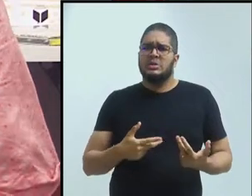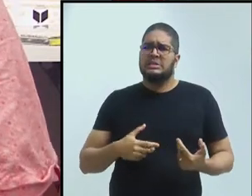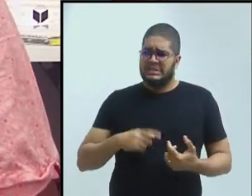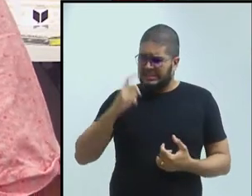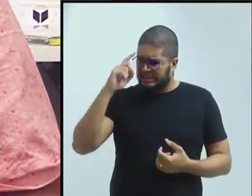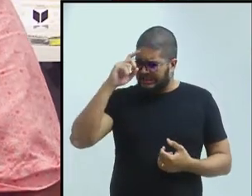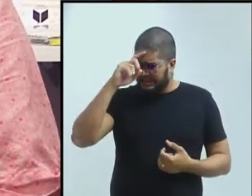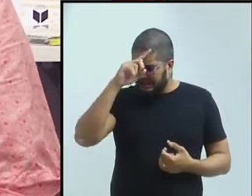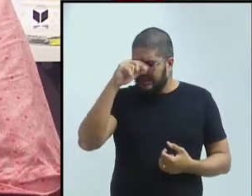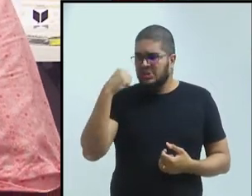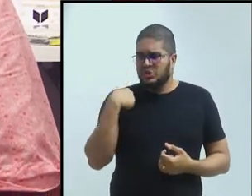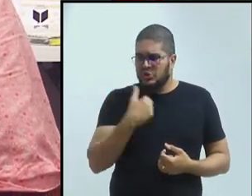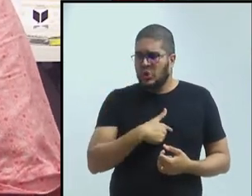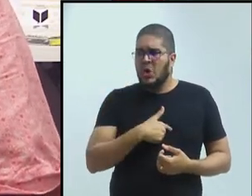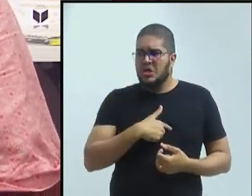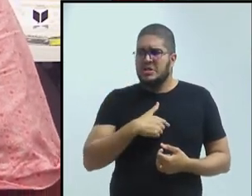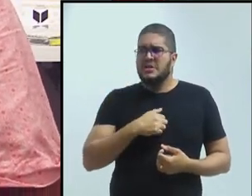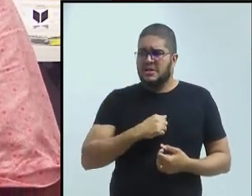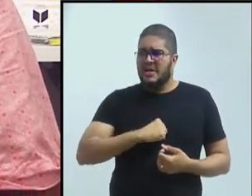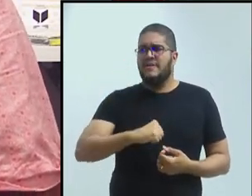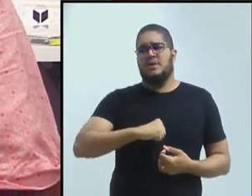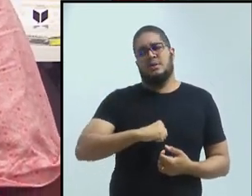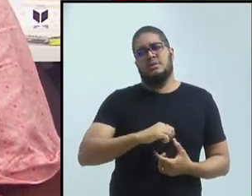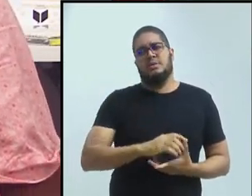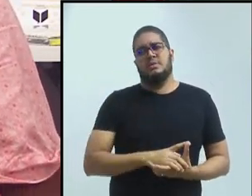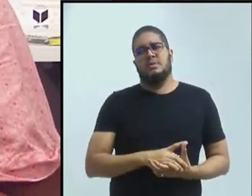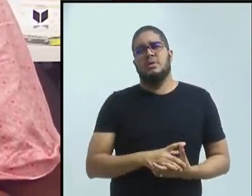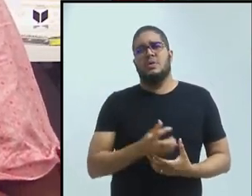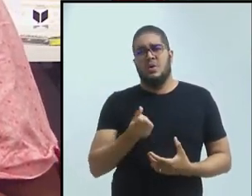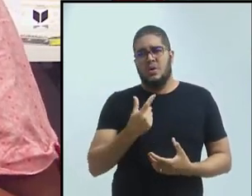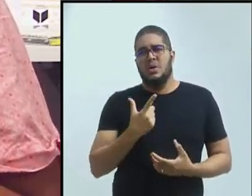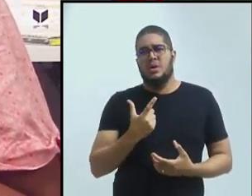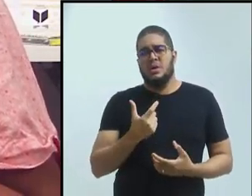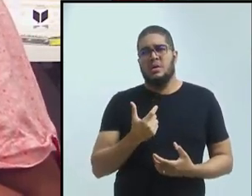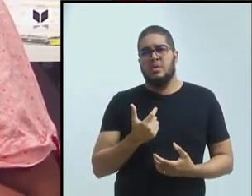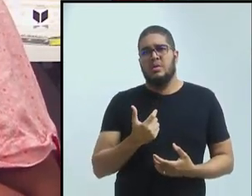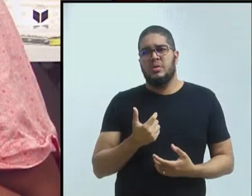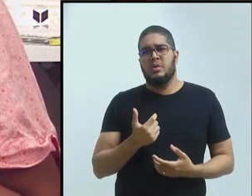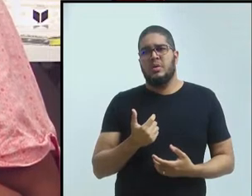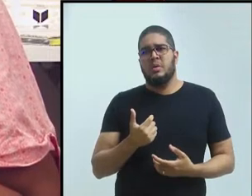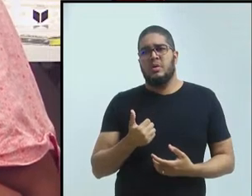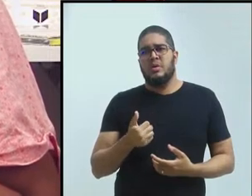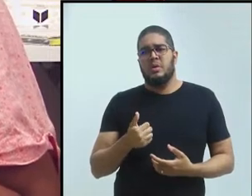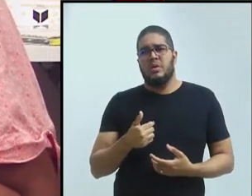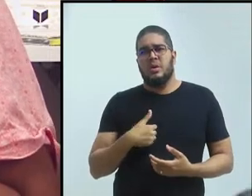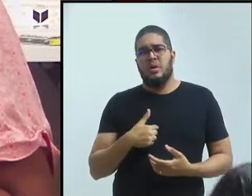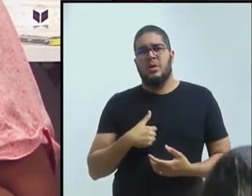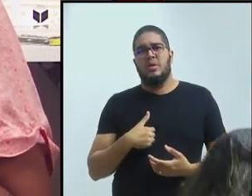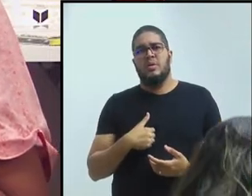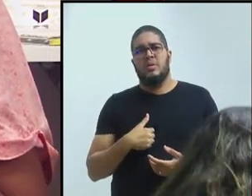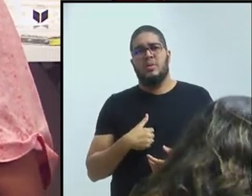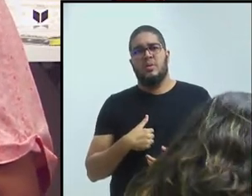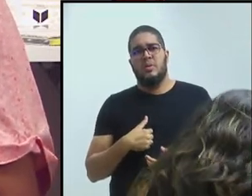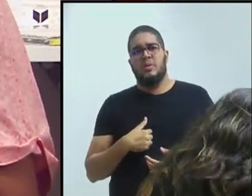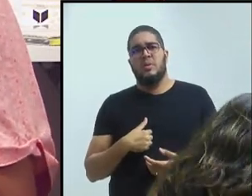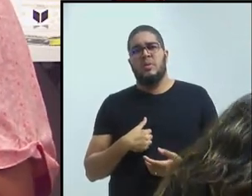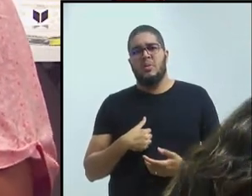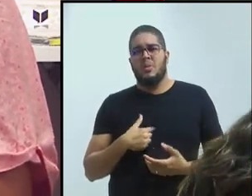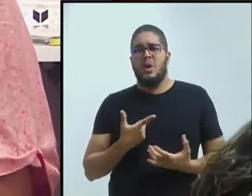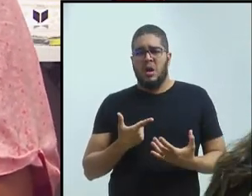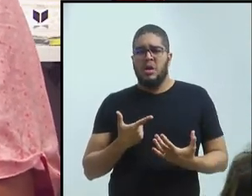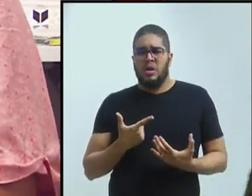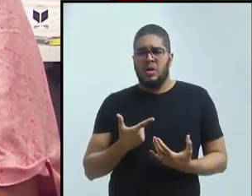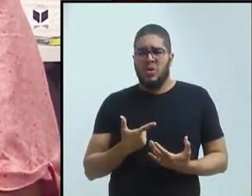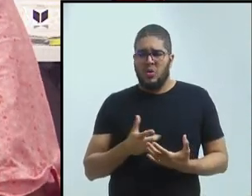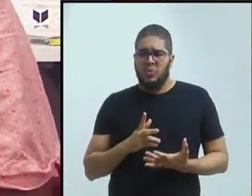se manter nela. Eu acho que a gente vai, eu tenho encarado isso mais como uma forma de aprender, eu sei que eu estou